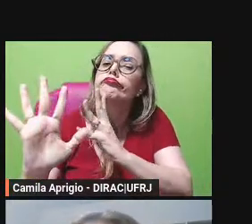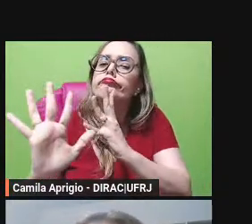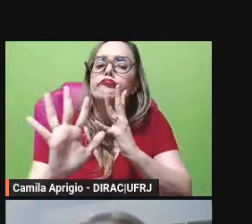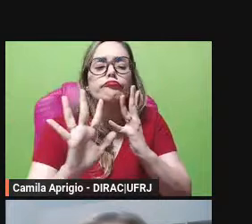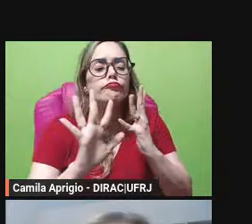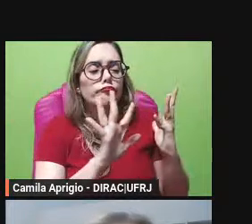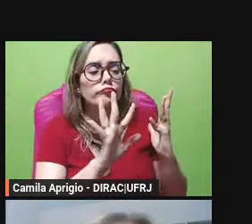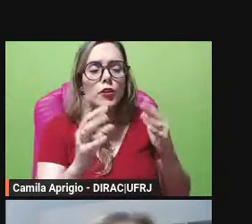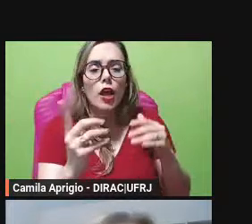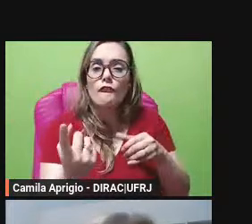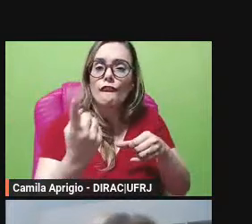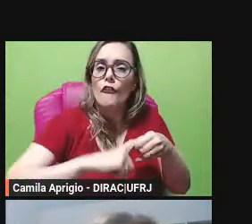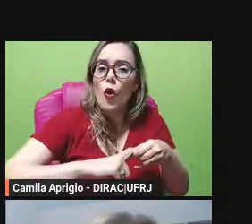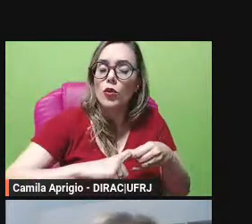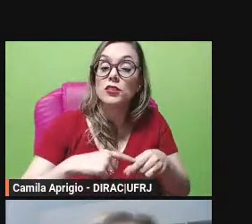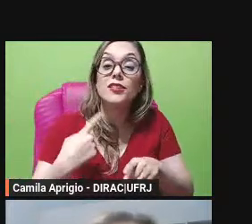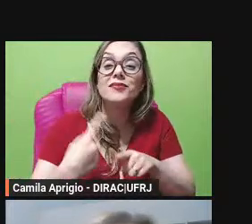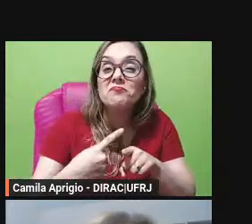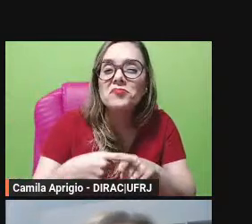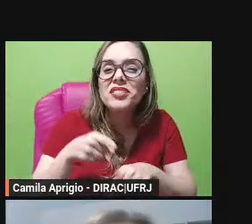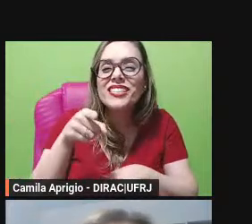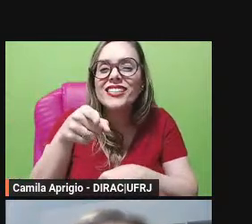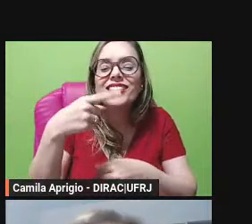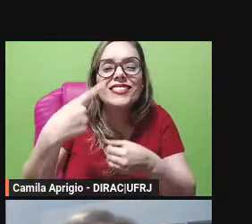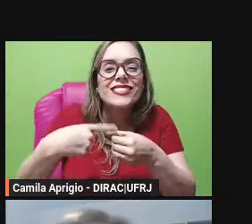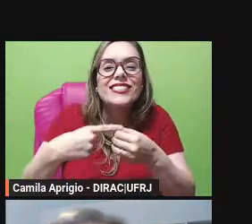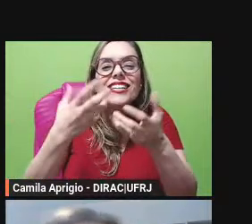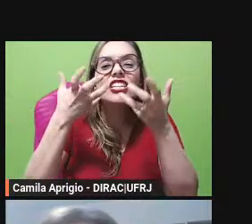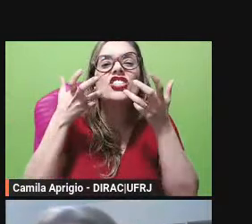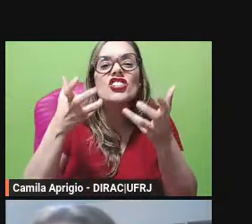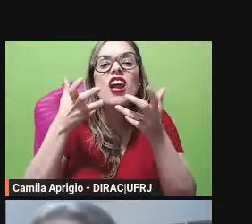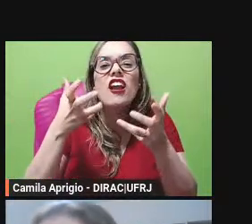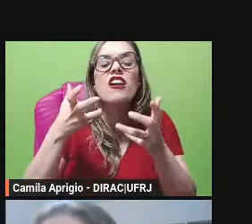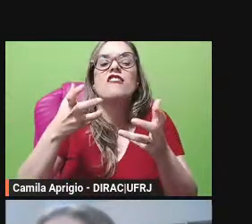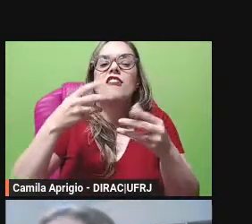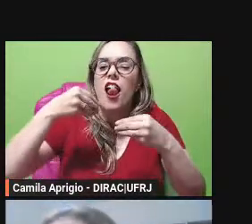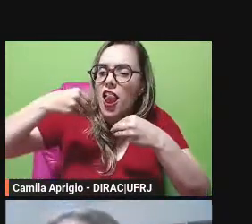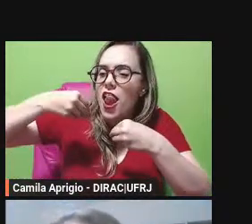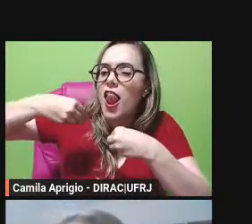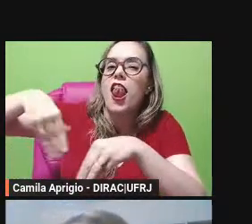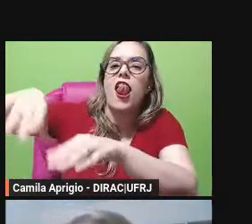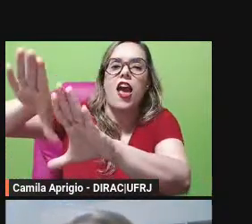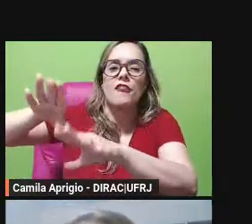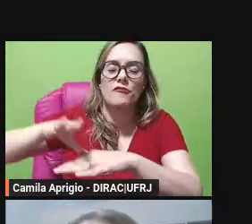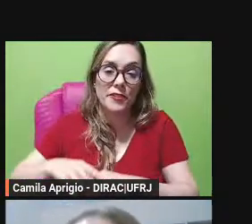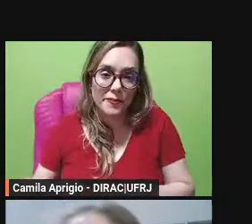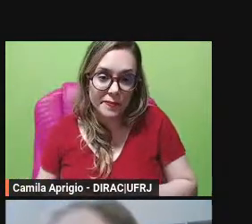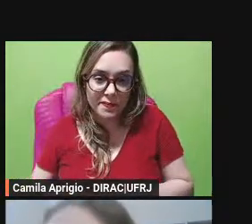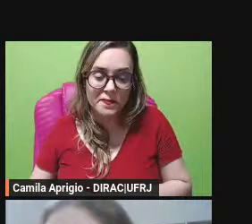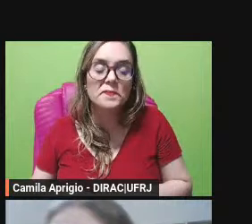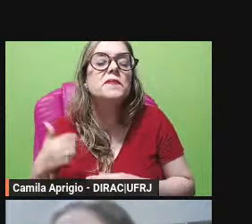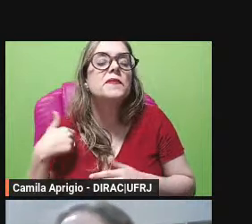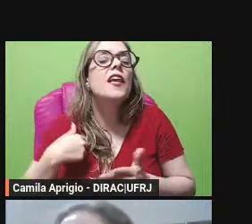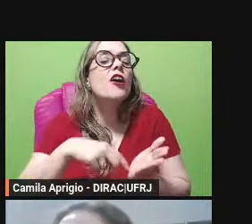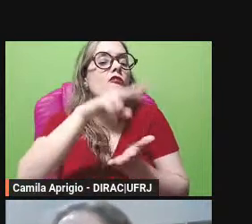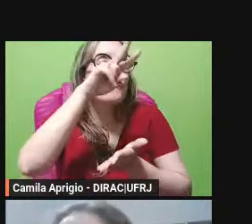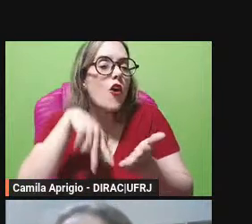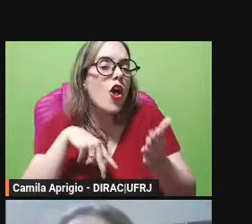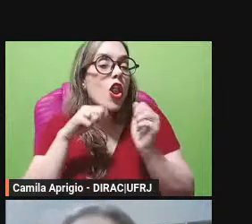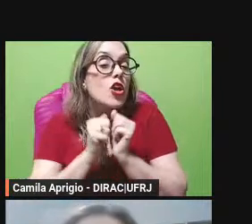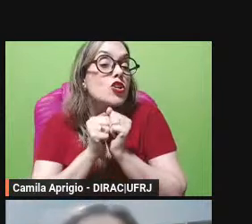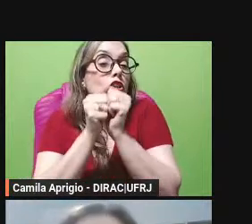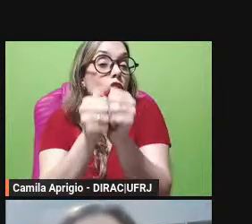tinha deixado em poder deles dos atenienses né então eu vou ler com vocês aqui a